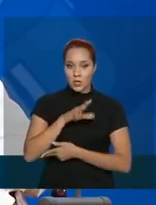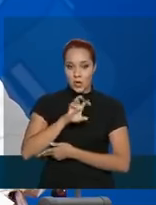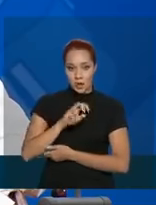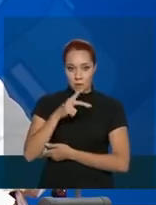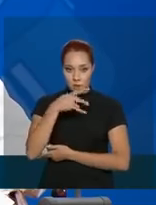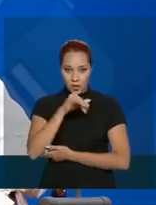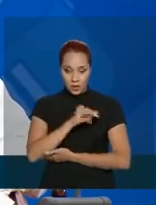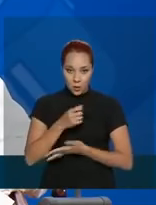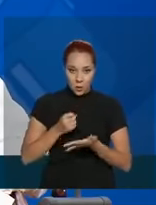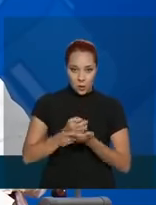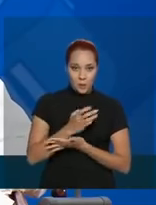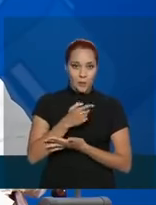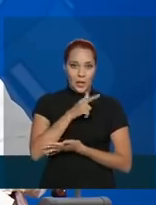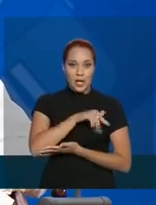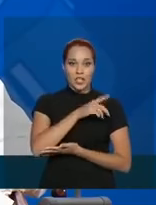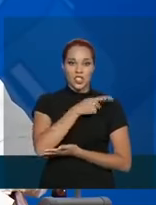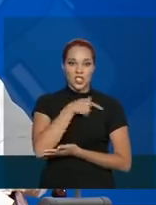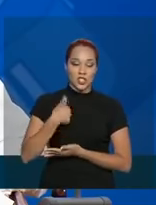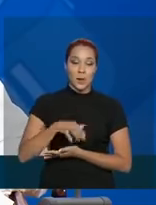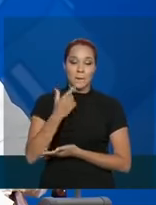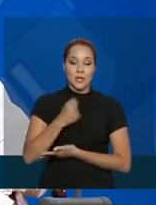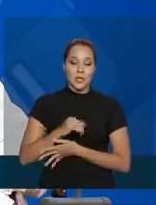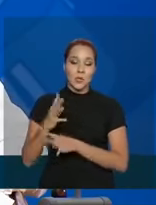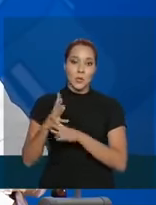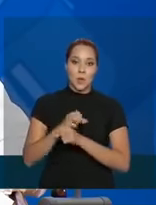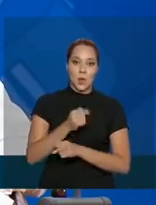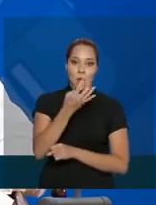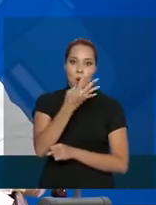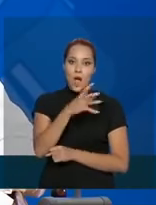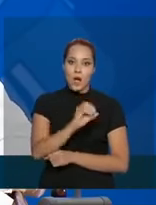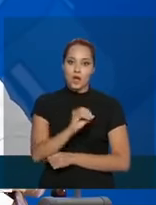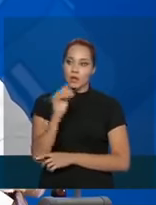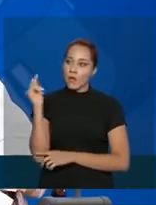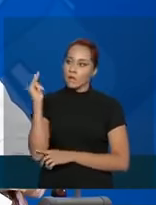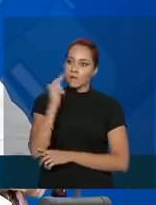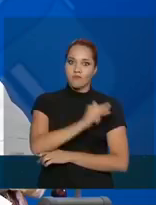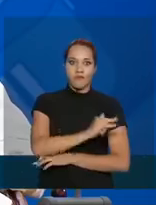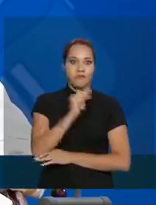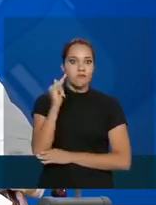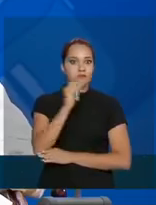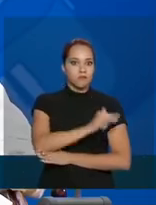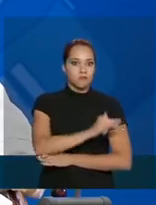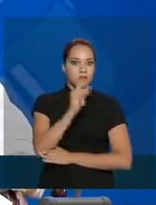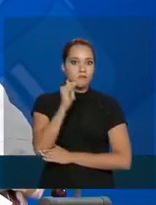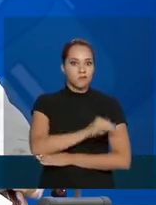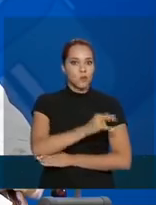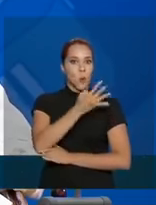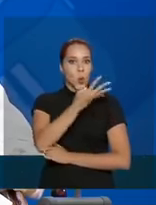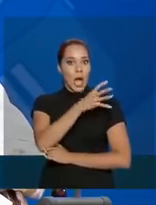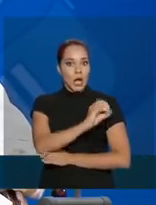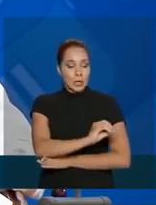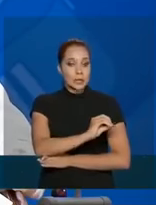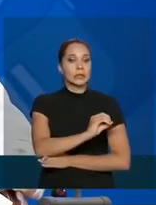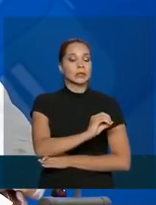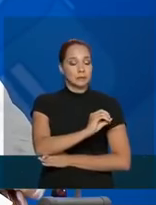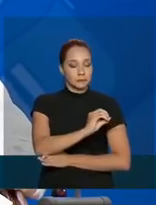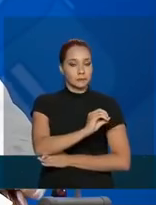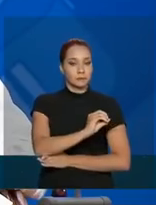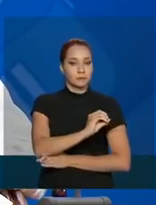nós adquirimos na China, 40 voos como esses que devem ocorrer agora nos próximos dias.